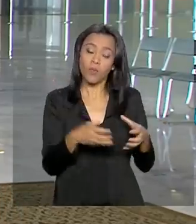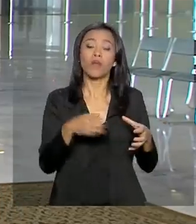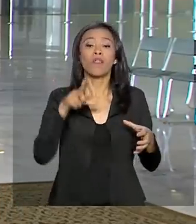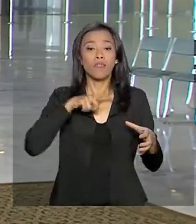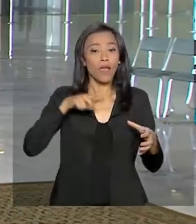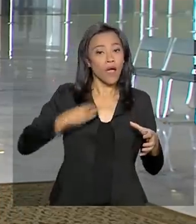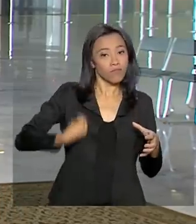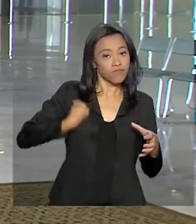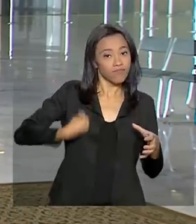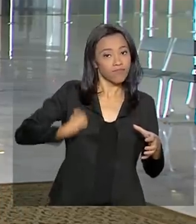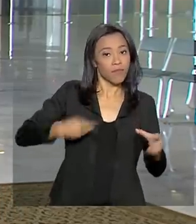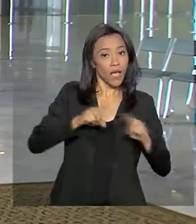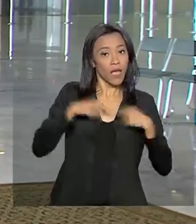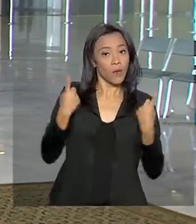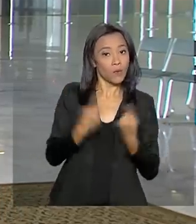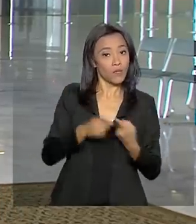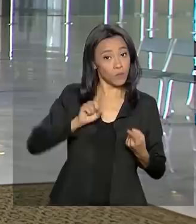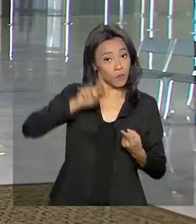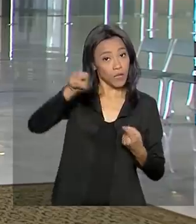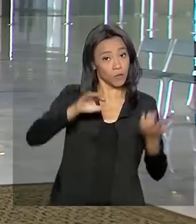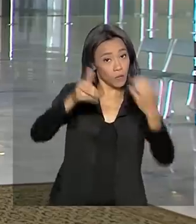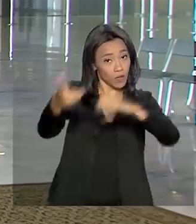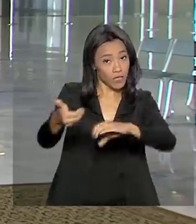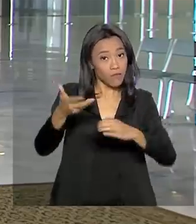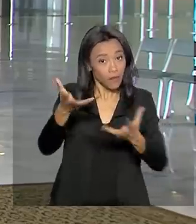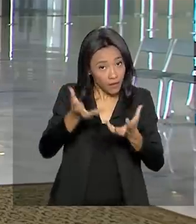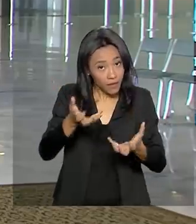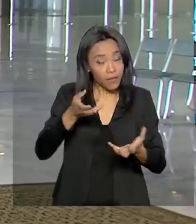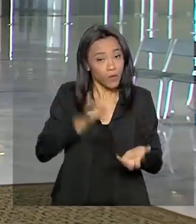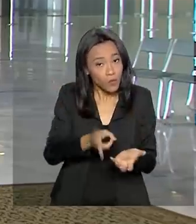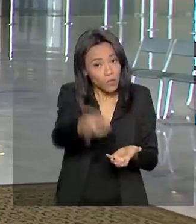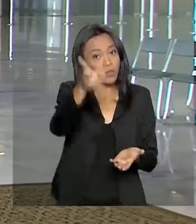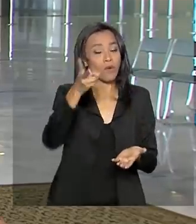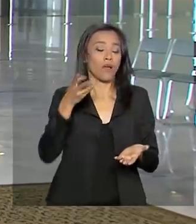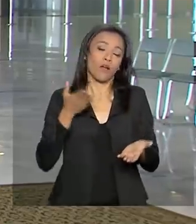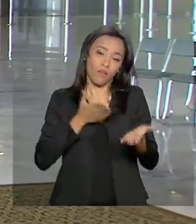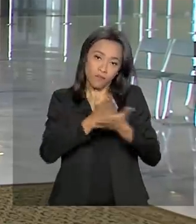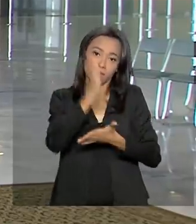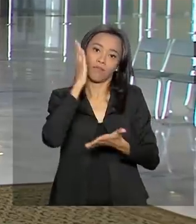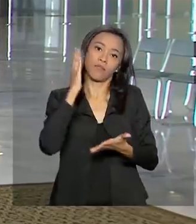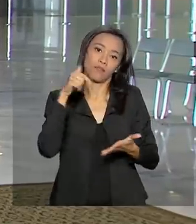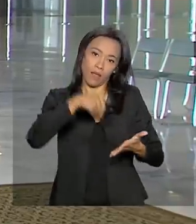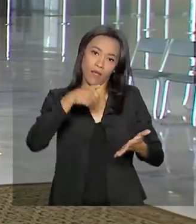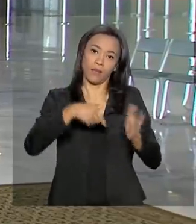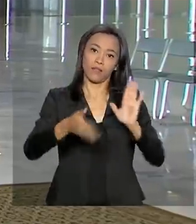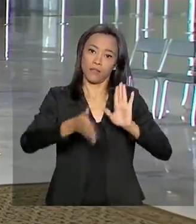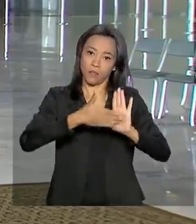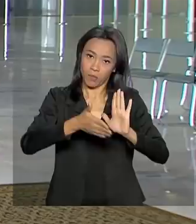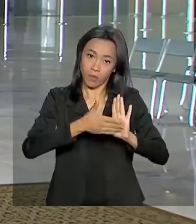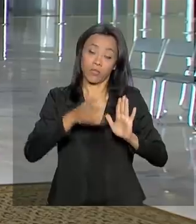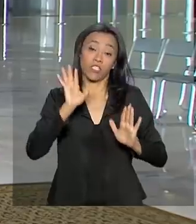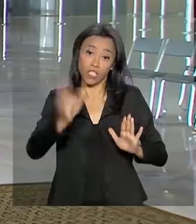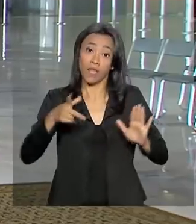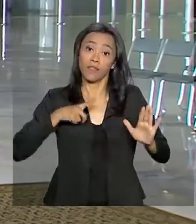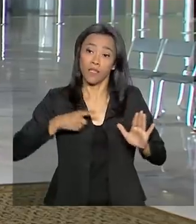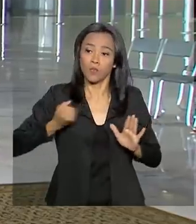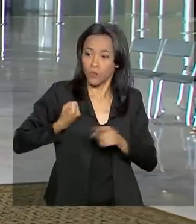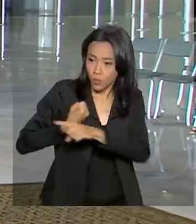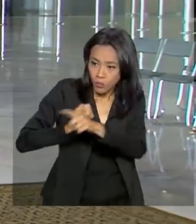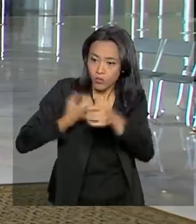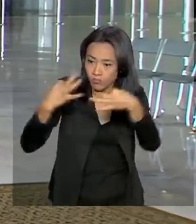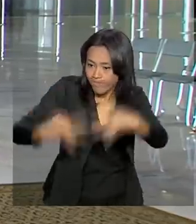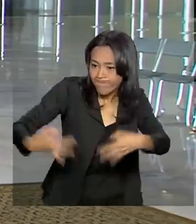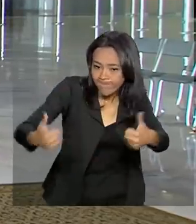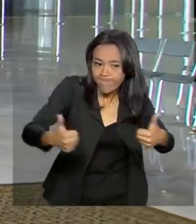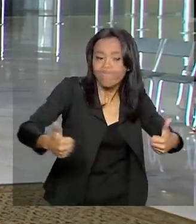lá no Congresso tentando avançar nessa matéria. E tem notícia aqui que o plenário está lotado, portanto já tem quórum para essa votação. Para